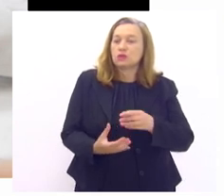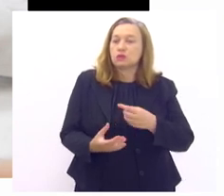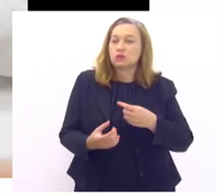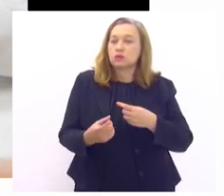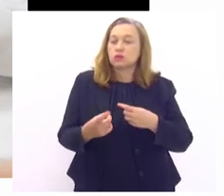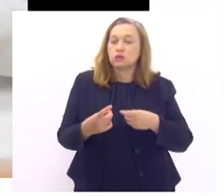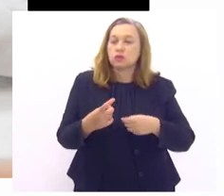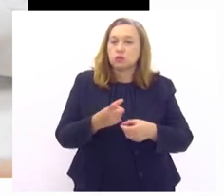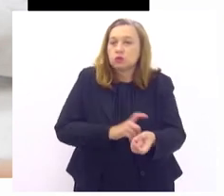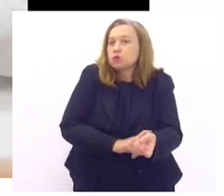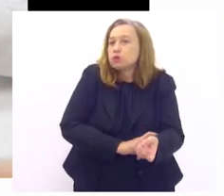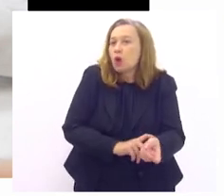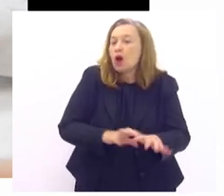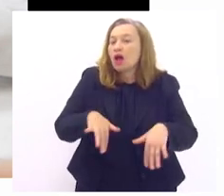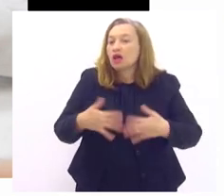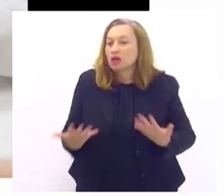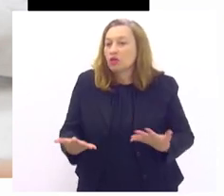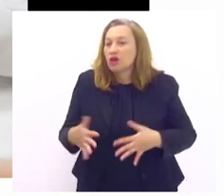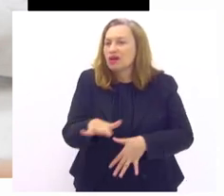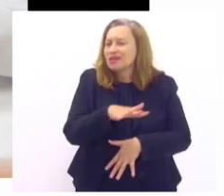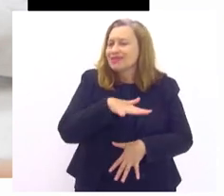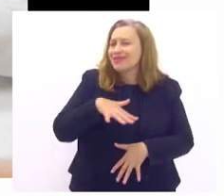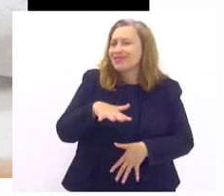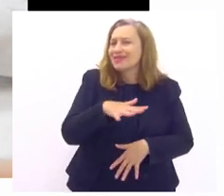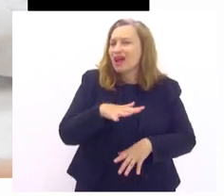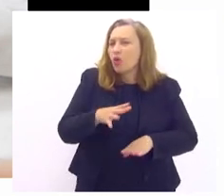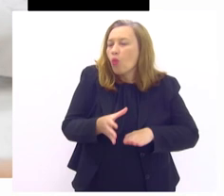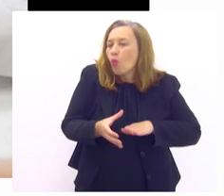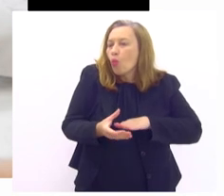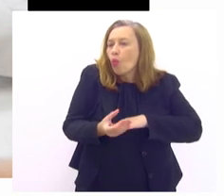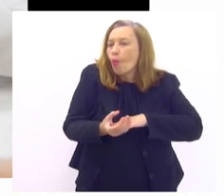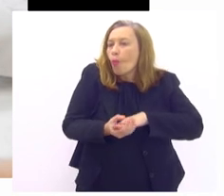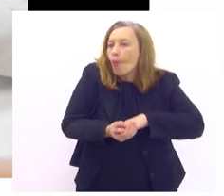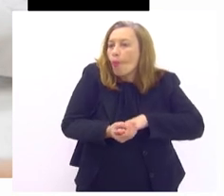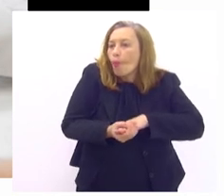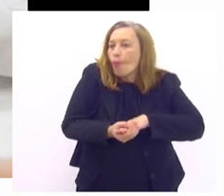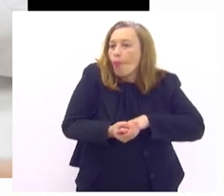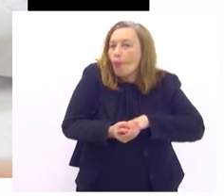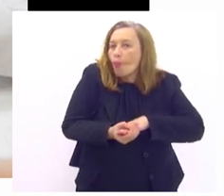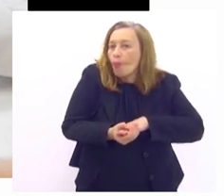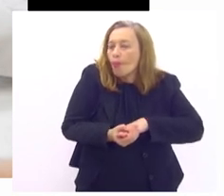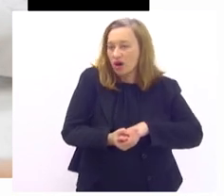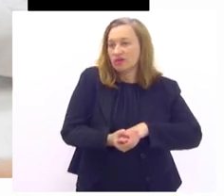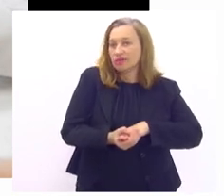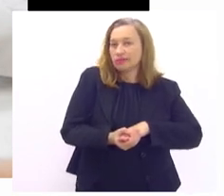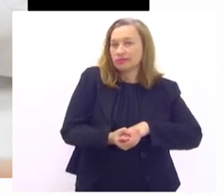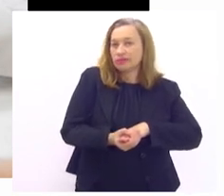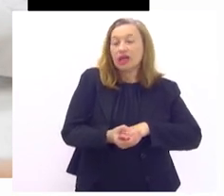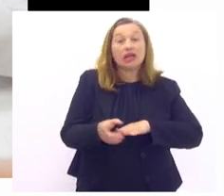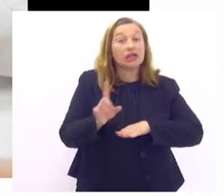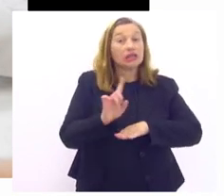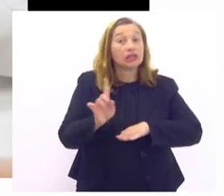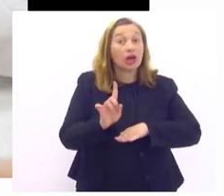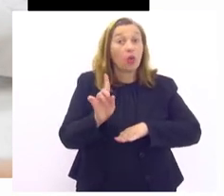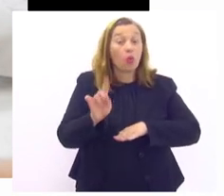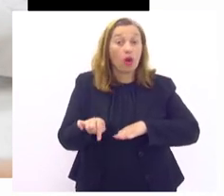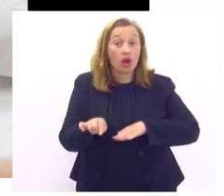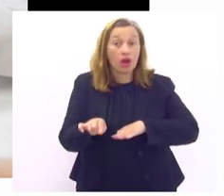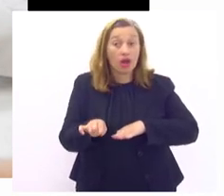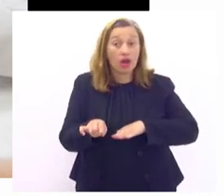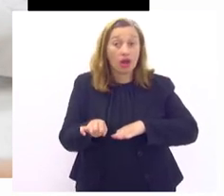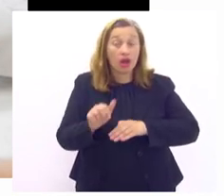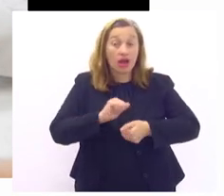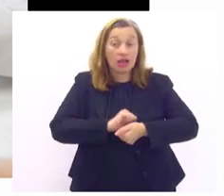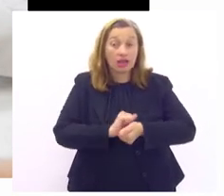então essas áreas onde estão sendo pressionadas por um calçado que não é o calçado que o